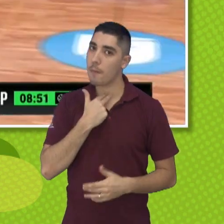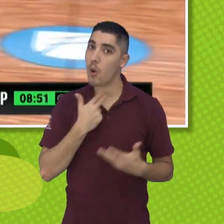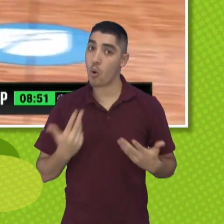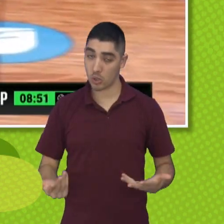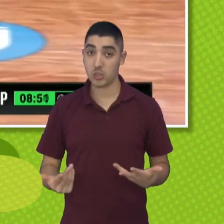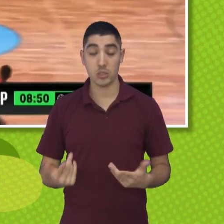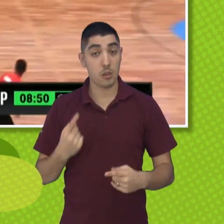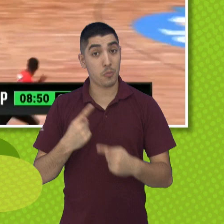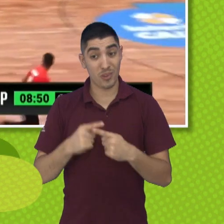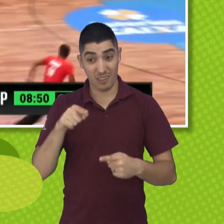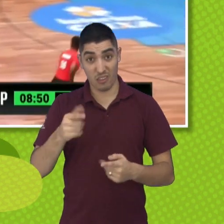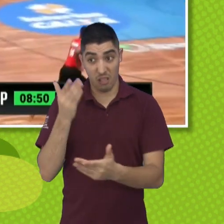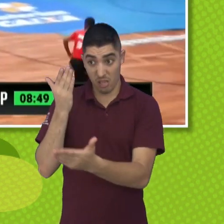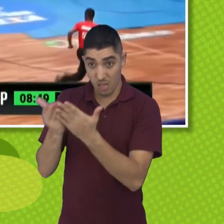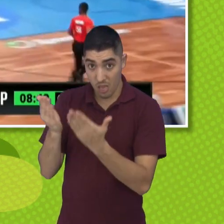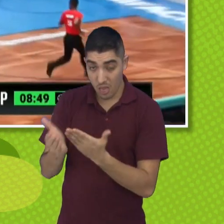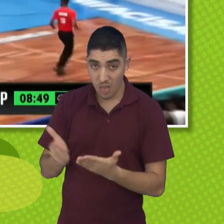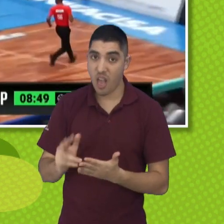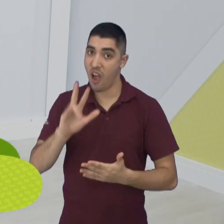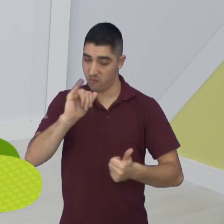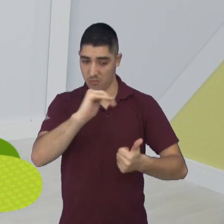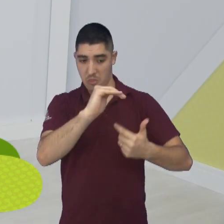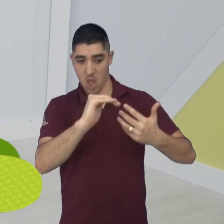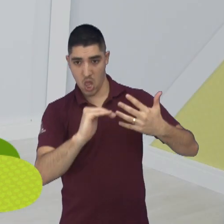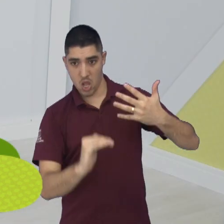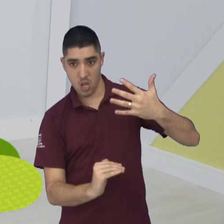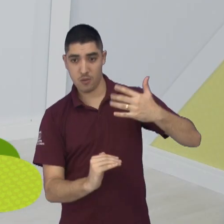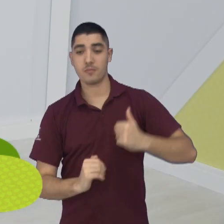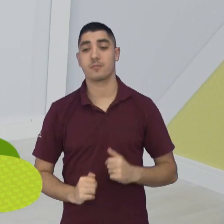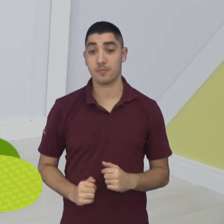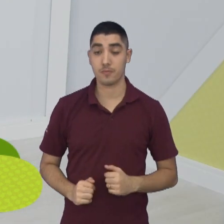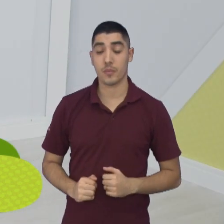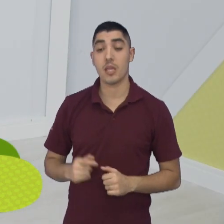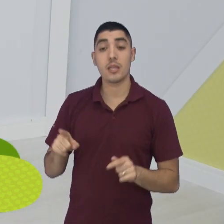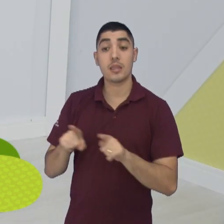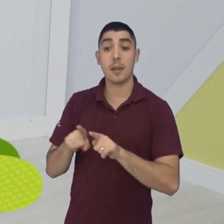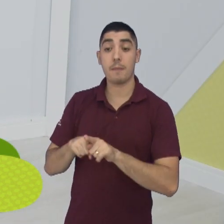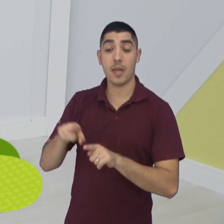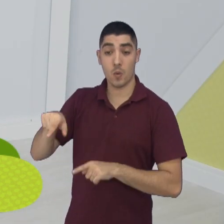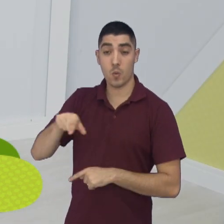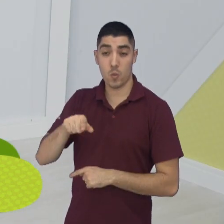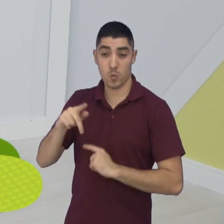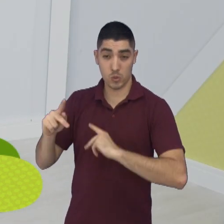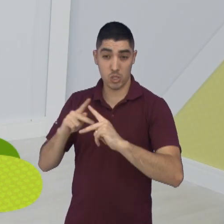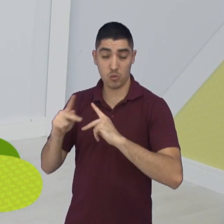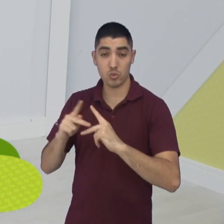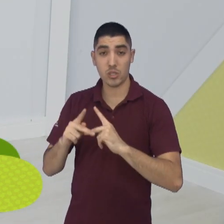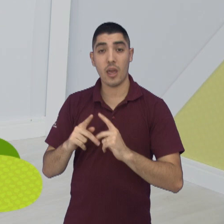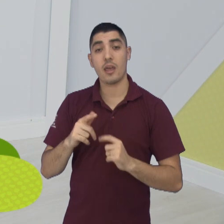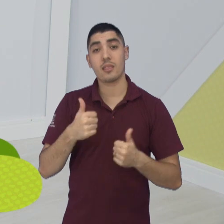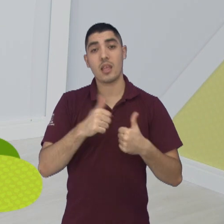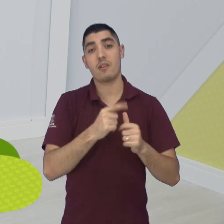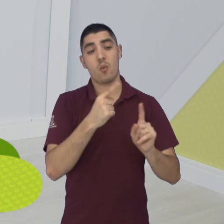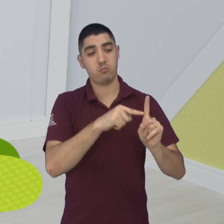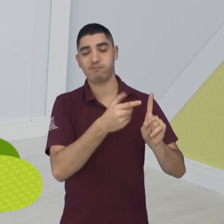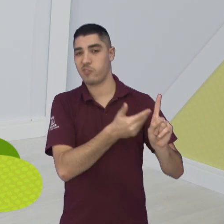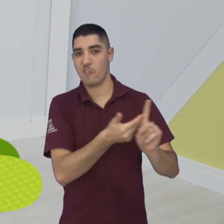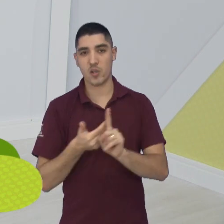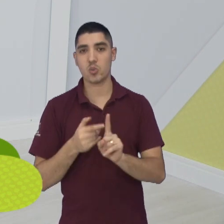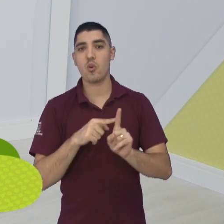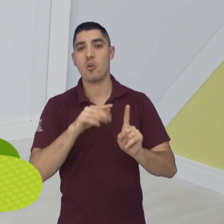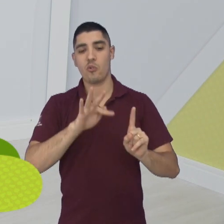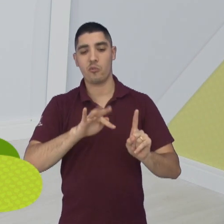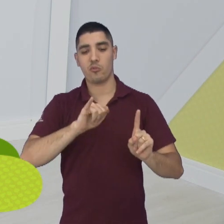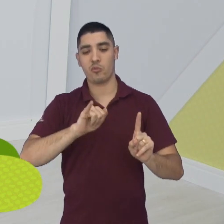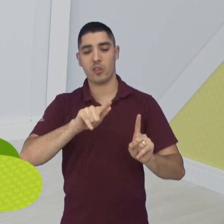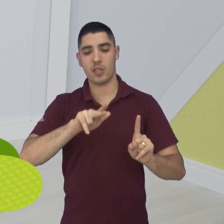derrotas que fazem a diferença na tabela de classificação. São José jogou sem o Figueiredo, um grande desfalque para o São José, e jogou sem o outro armador também, me